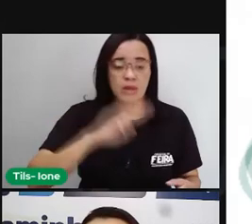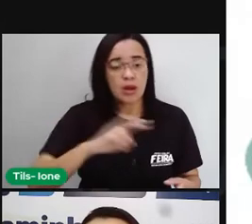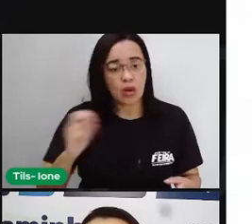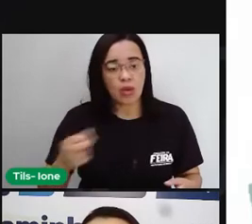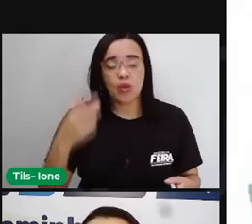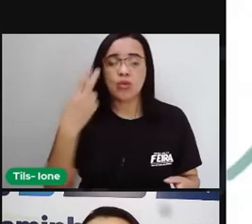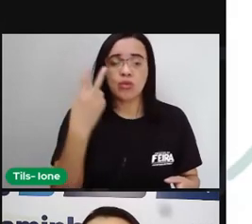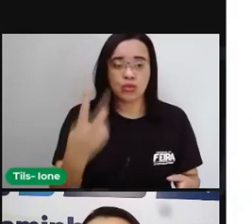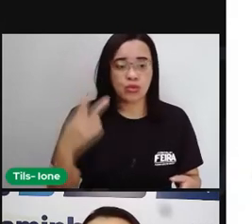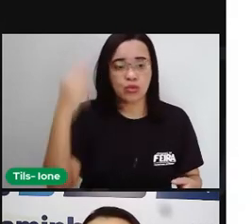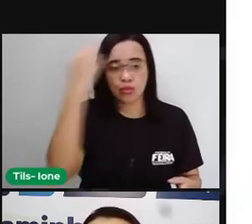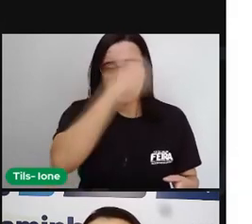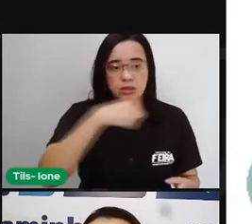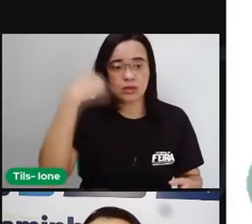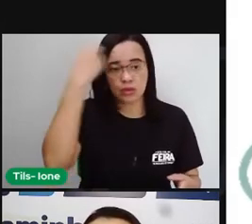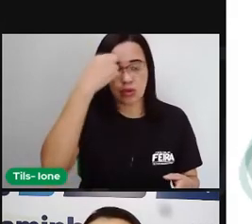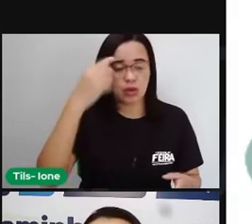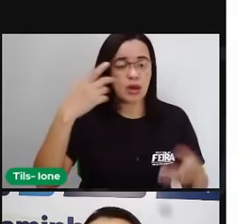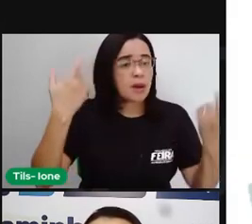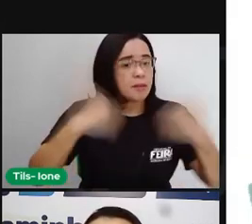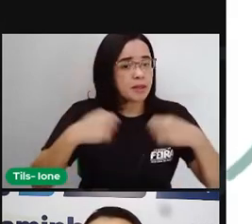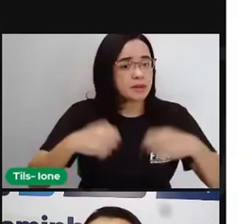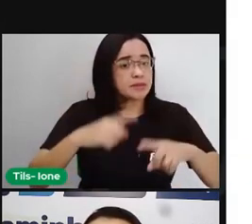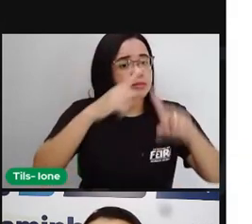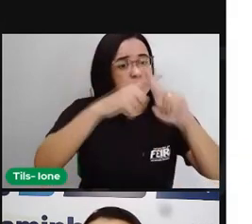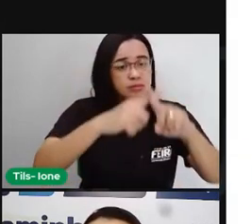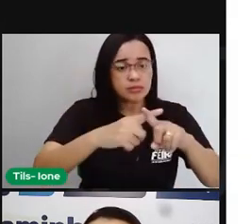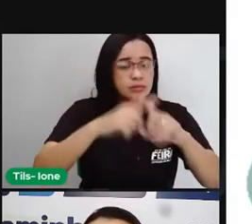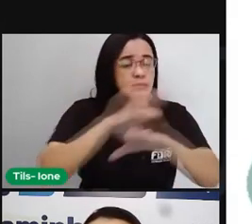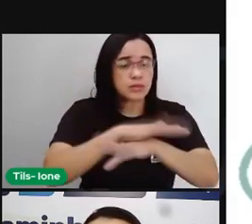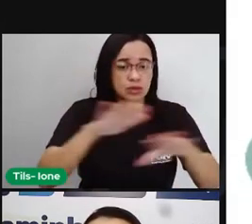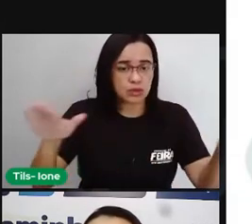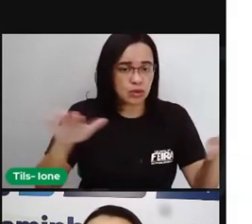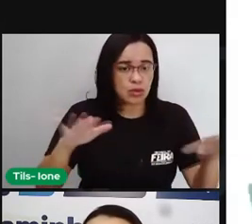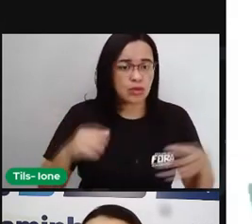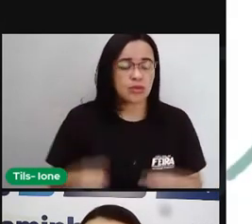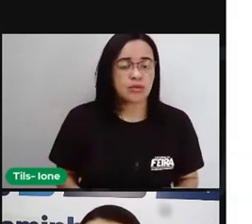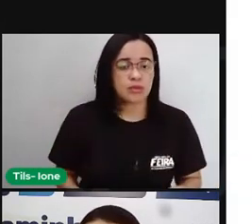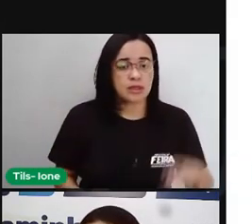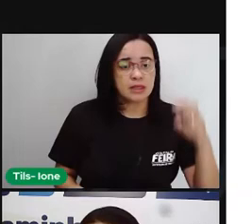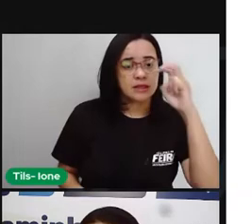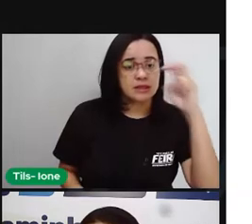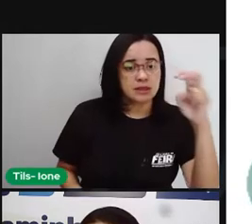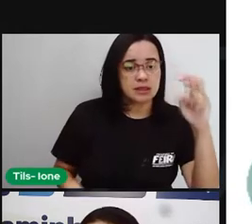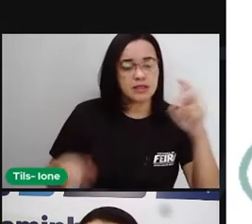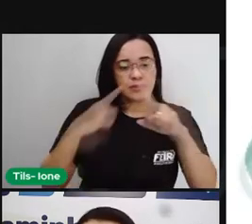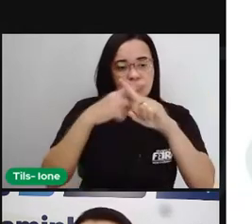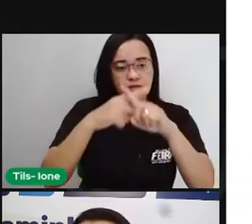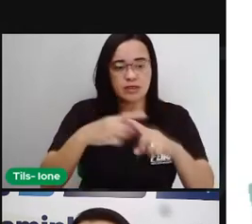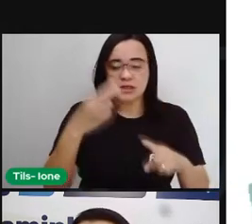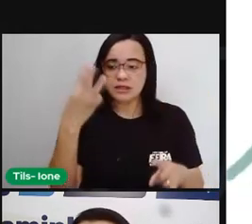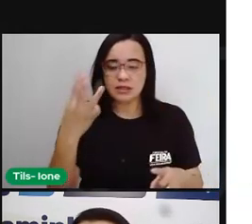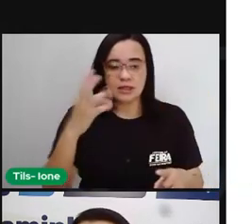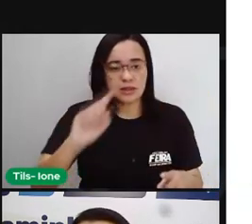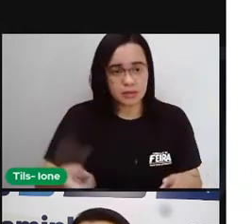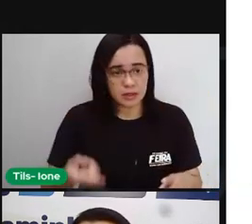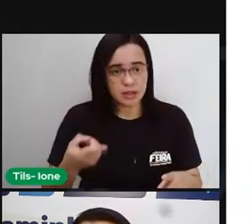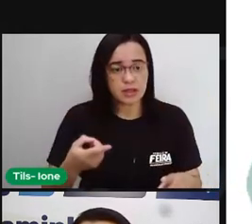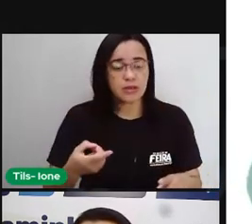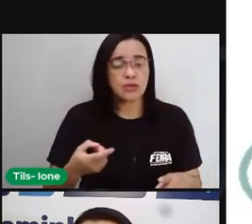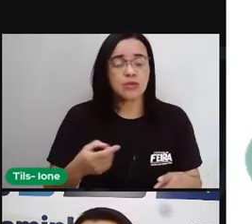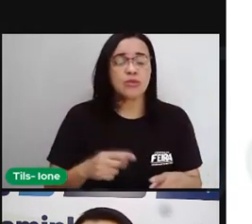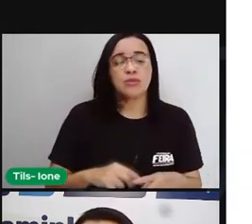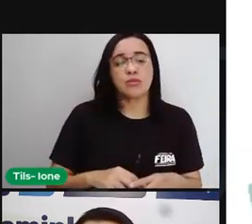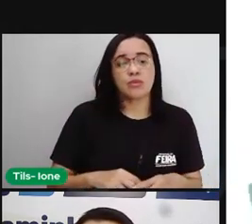multiplicação, ó. 5 vezes 3 mil igual 15 mil. 2